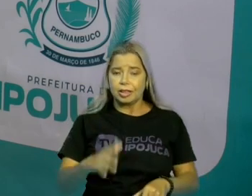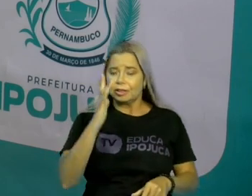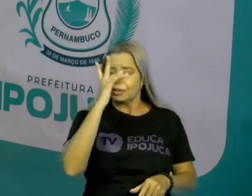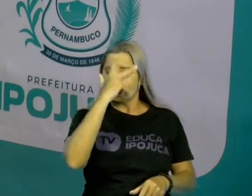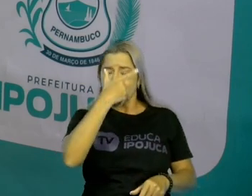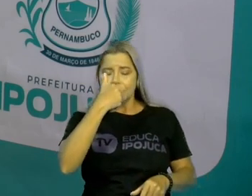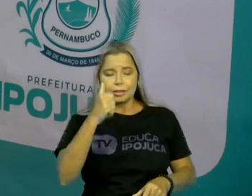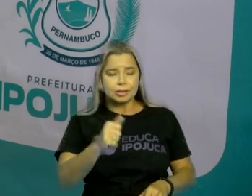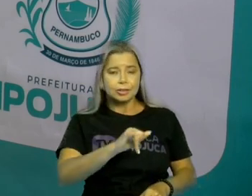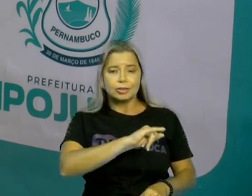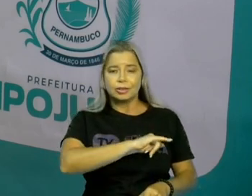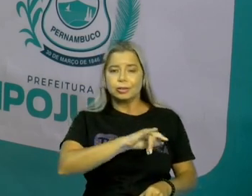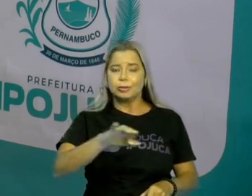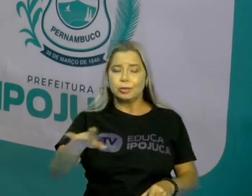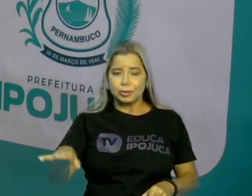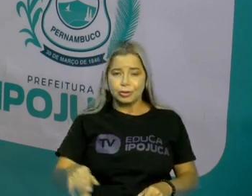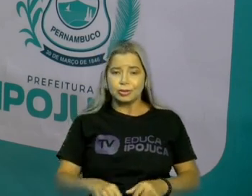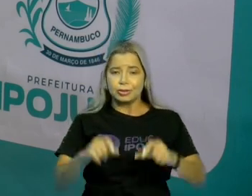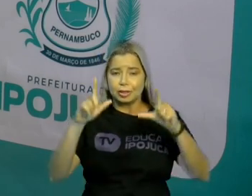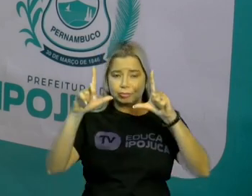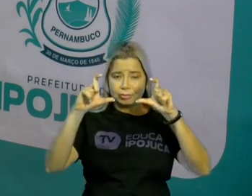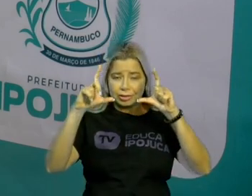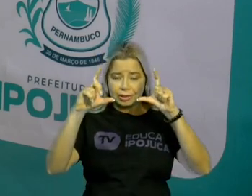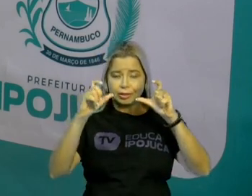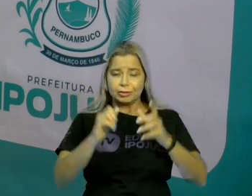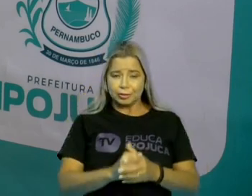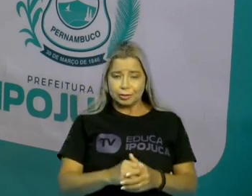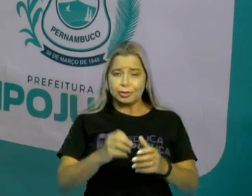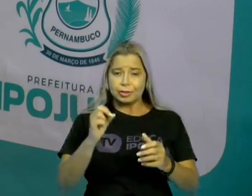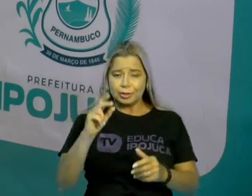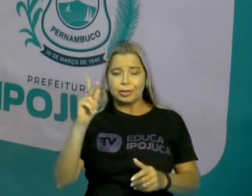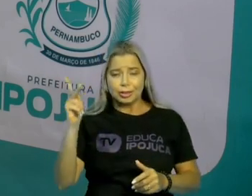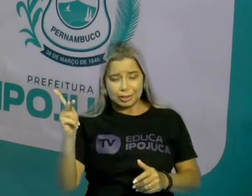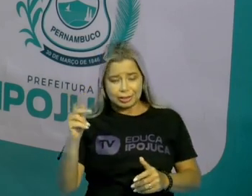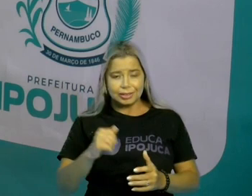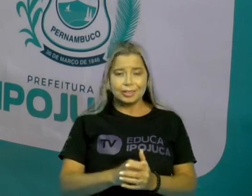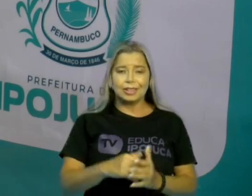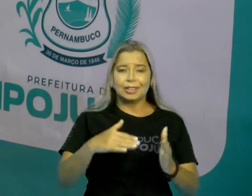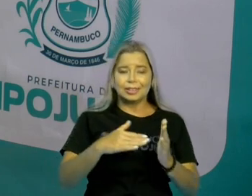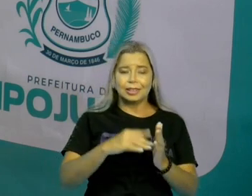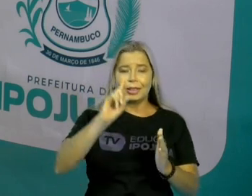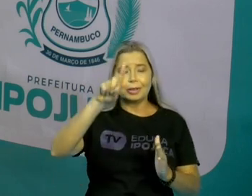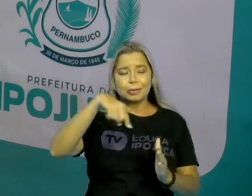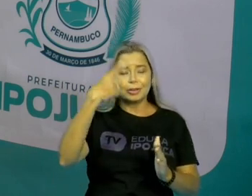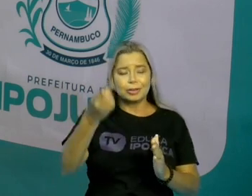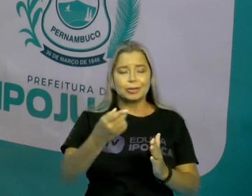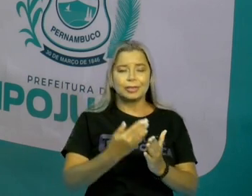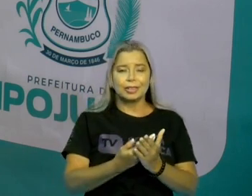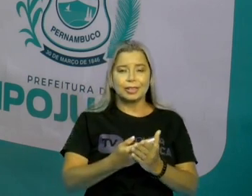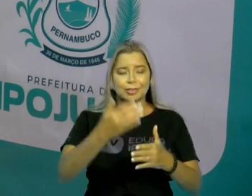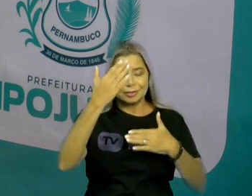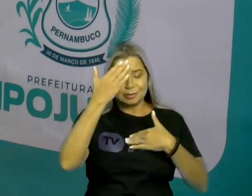riquezas imensuráveis. Conto com sua participação. Até a próxima aula. Grata!